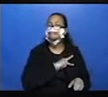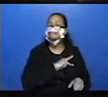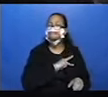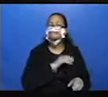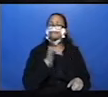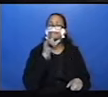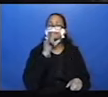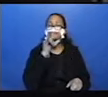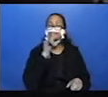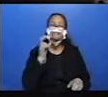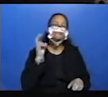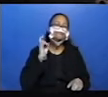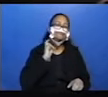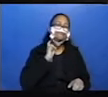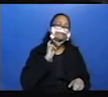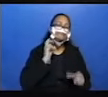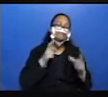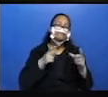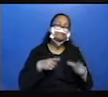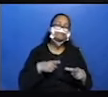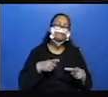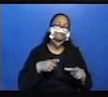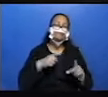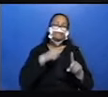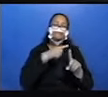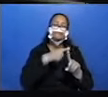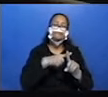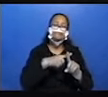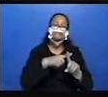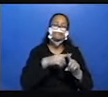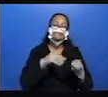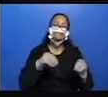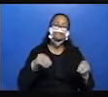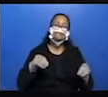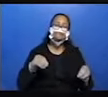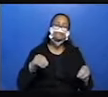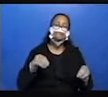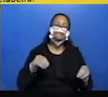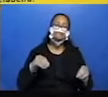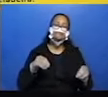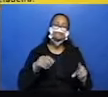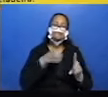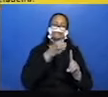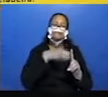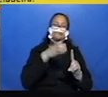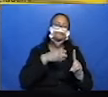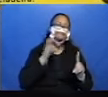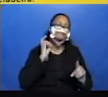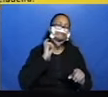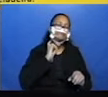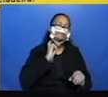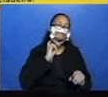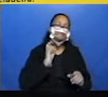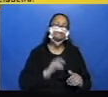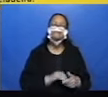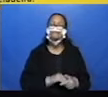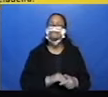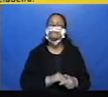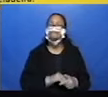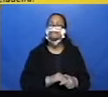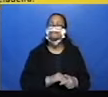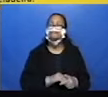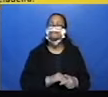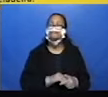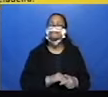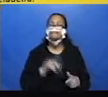animal, o morcego, o lugar, o cemitério, o personagem, o vampiro. Tá bom? E aí, depois, no nove, ele diz